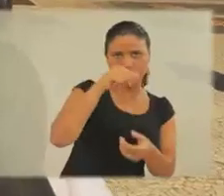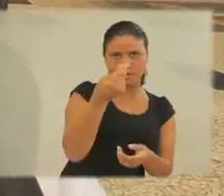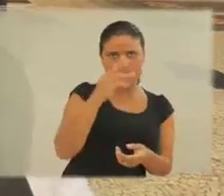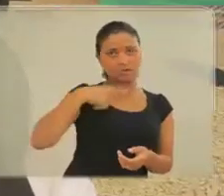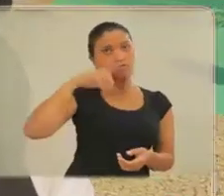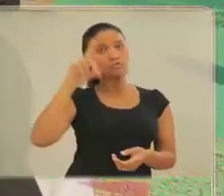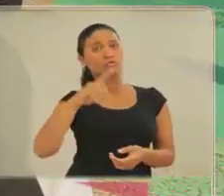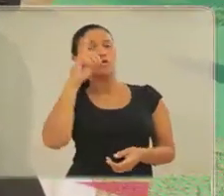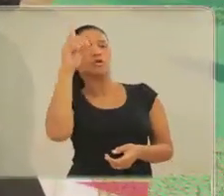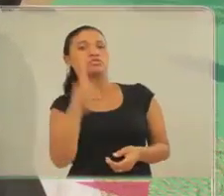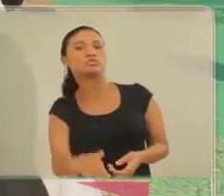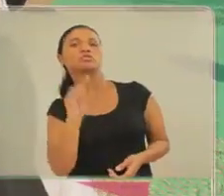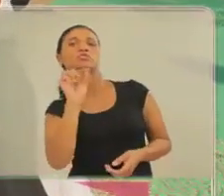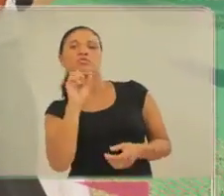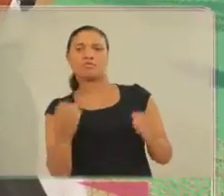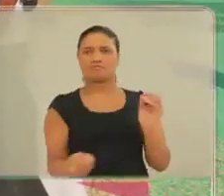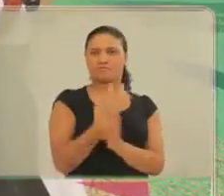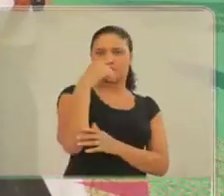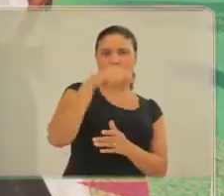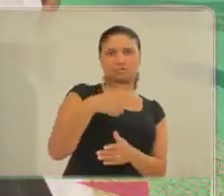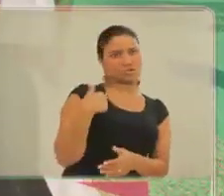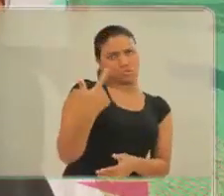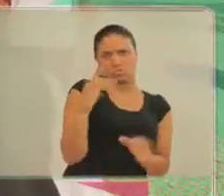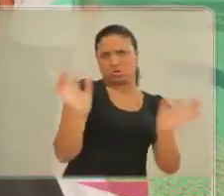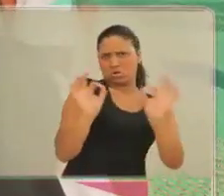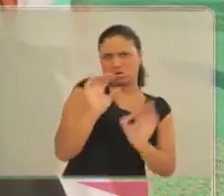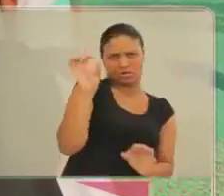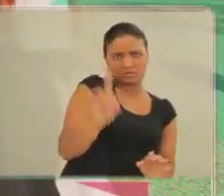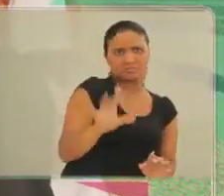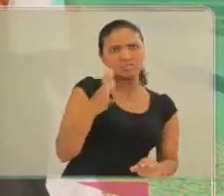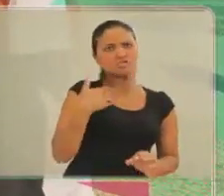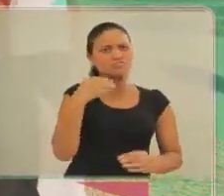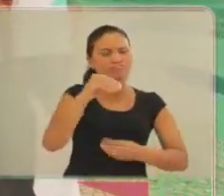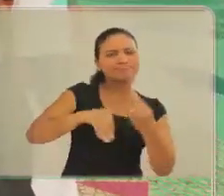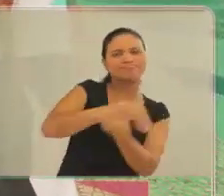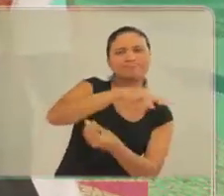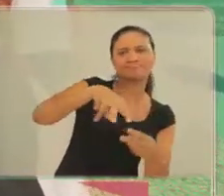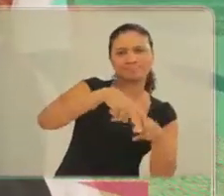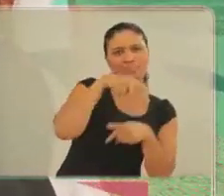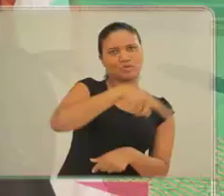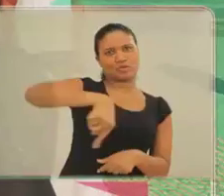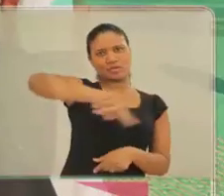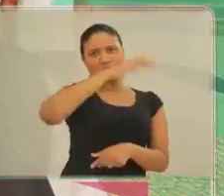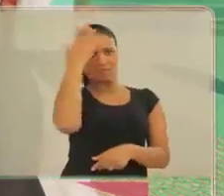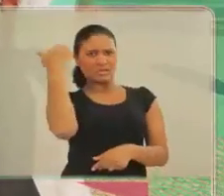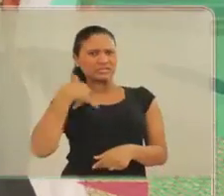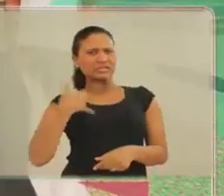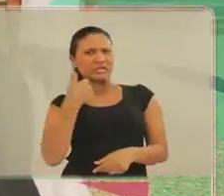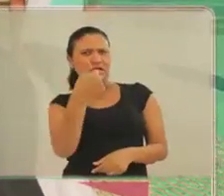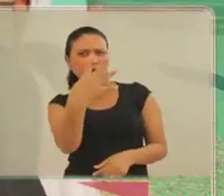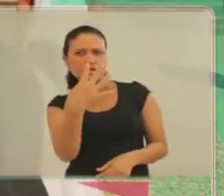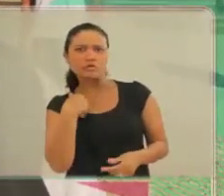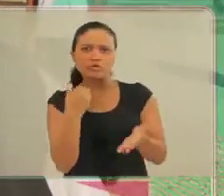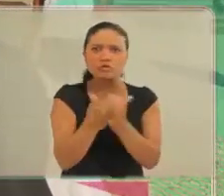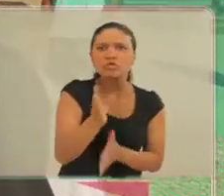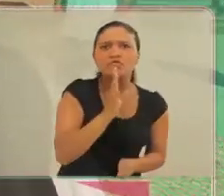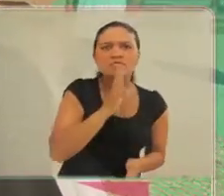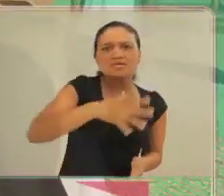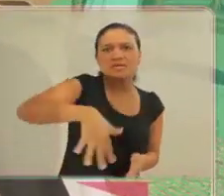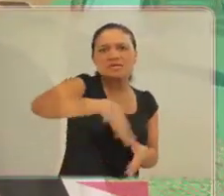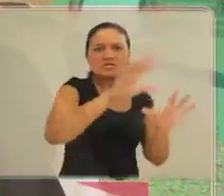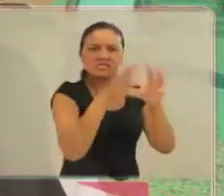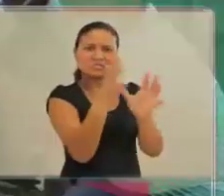Meu nome é Juliana Remorini, eu sou do Movimento de Superação de São Paulo, da Matriz, eu sou diretora